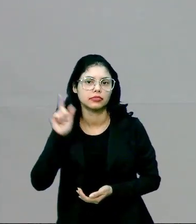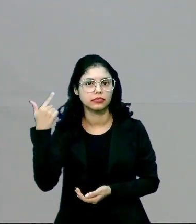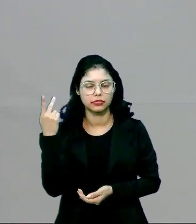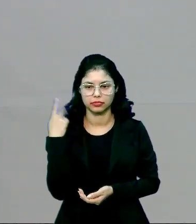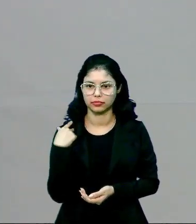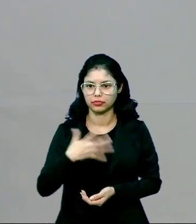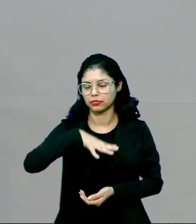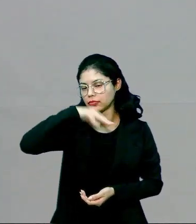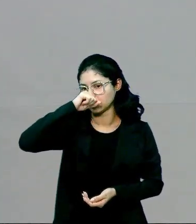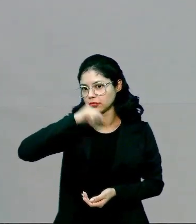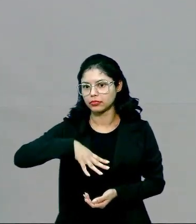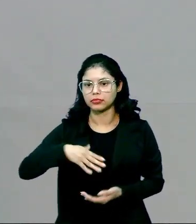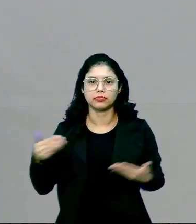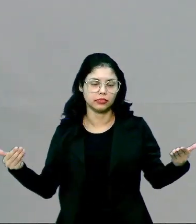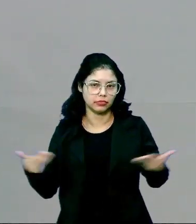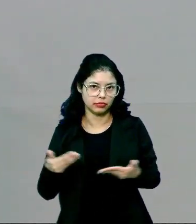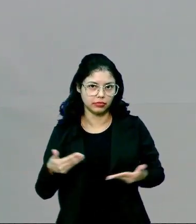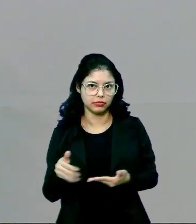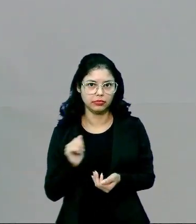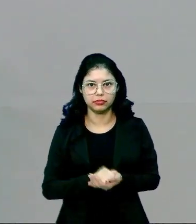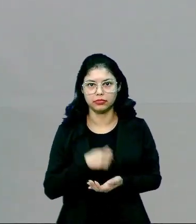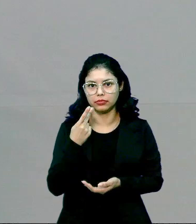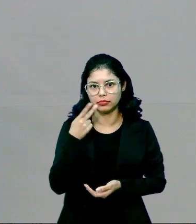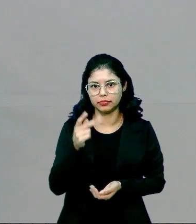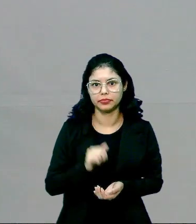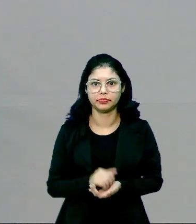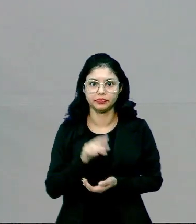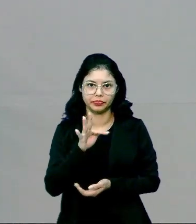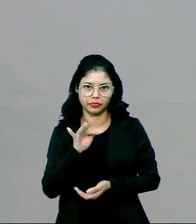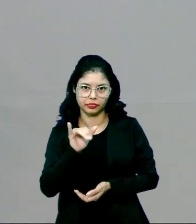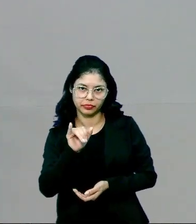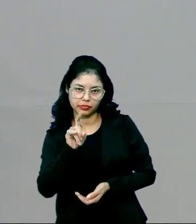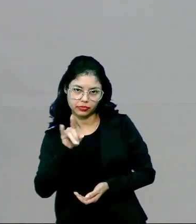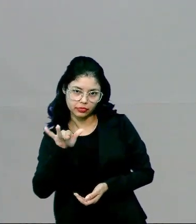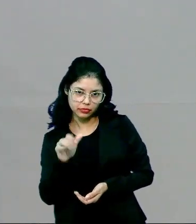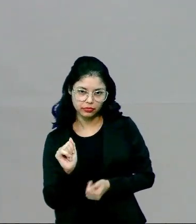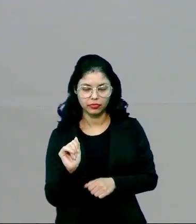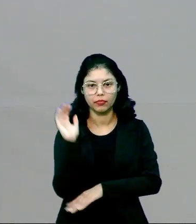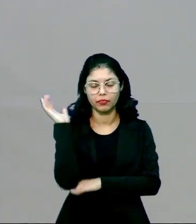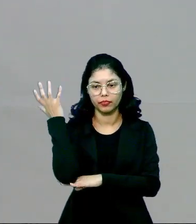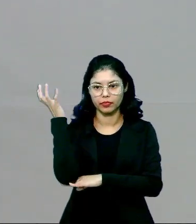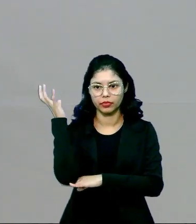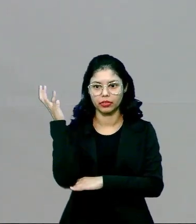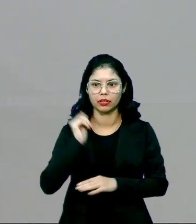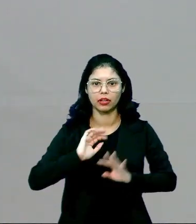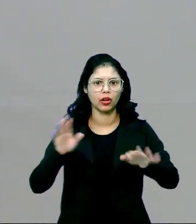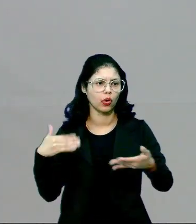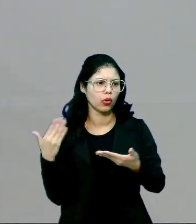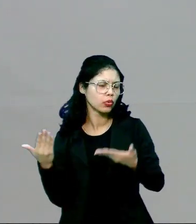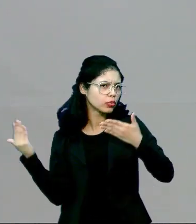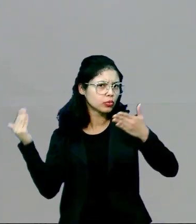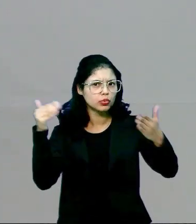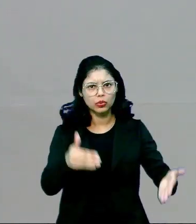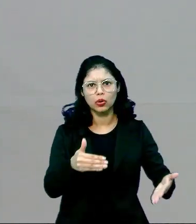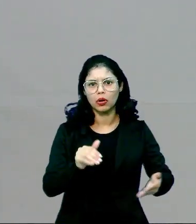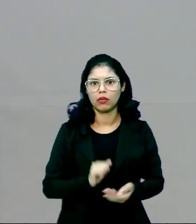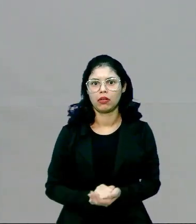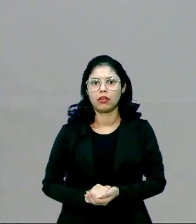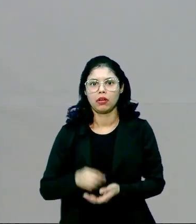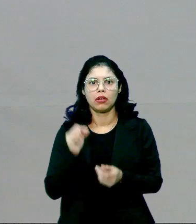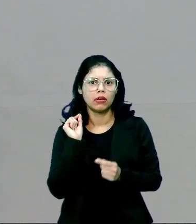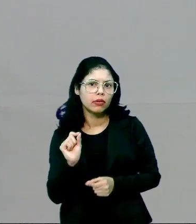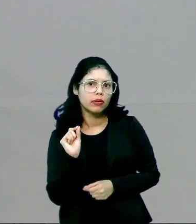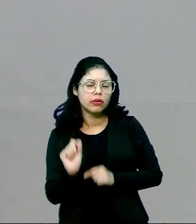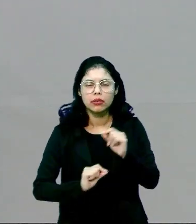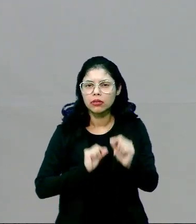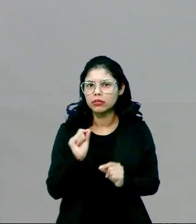outros. Acontece que agora a gente vai falar sobre fisiologia vegetal. Qual o objetivo, né, o que seria